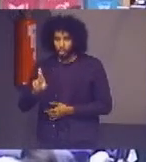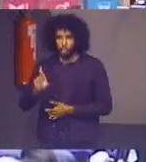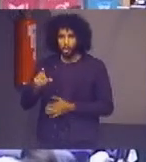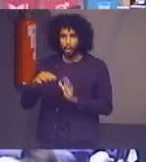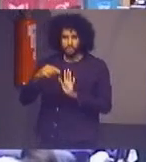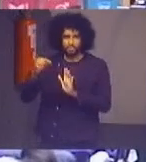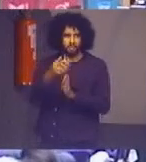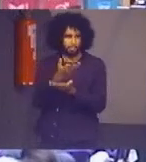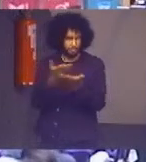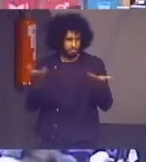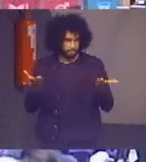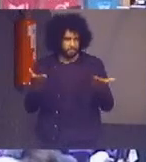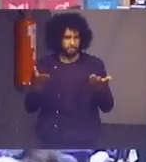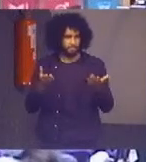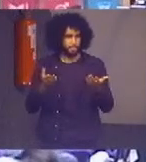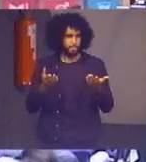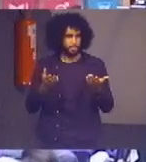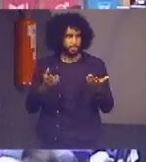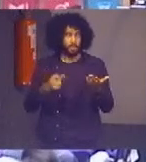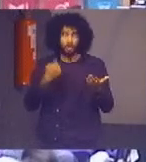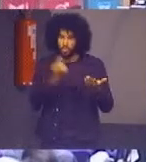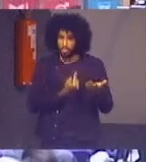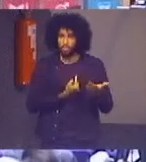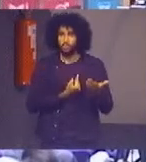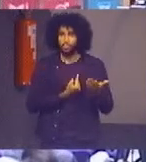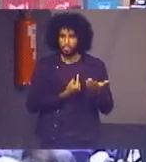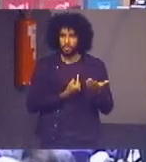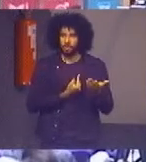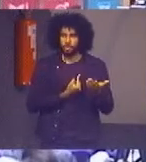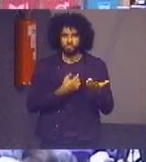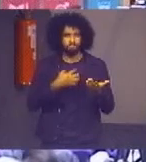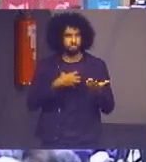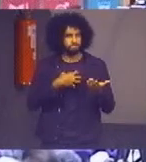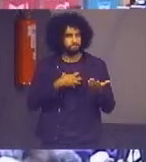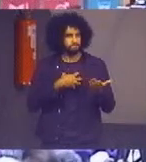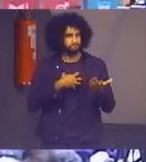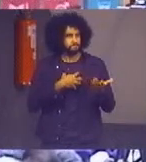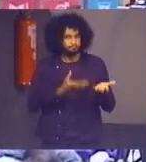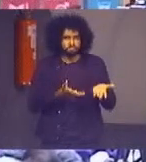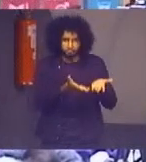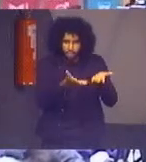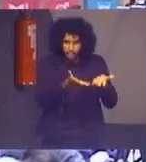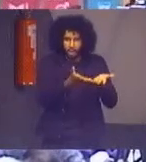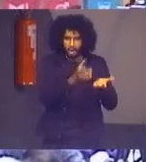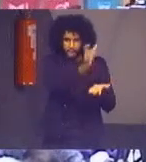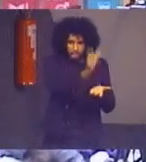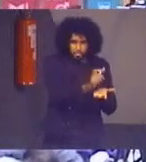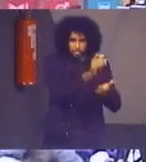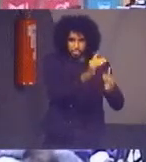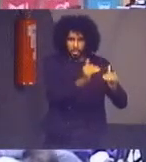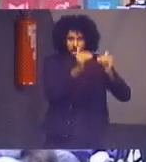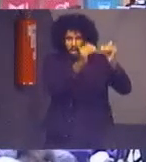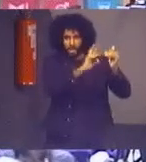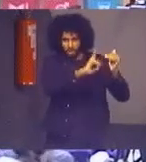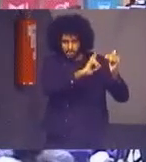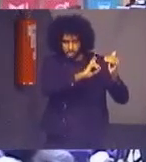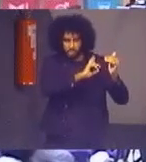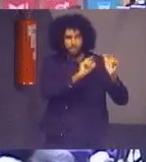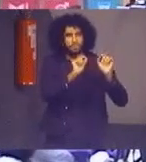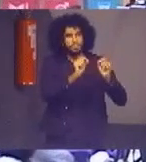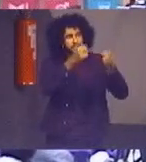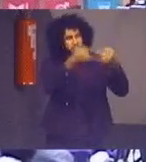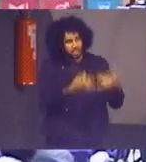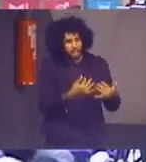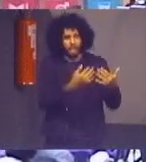e senhoras que estamos sensibilizando as autoridades sobre a importância